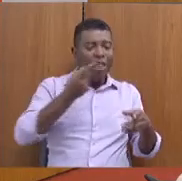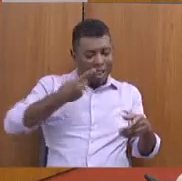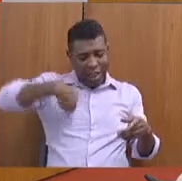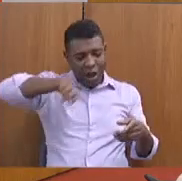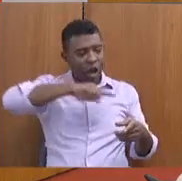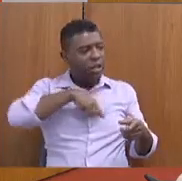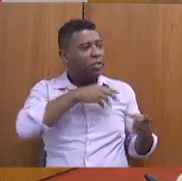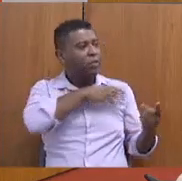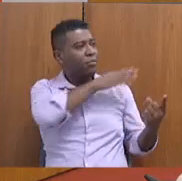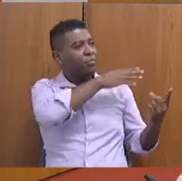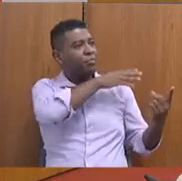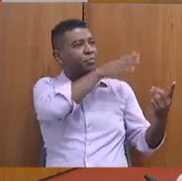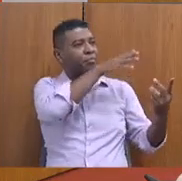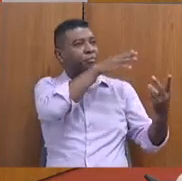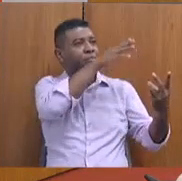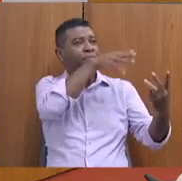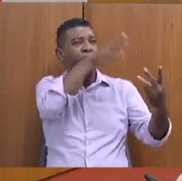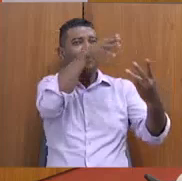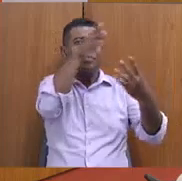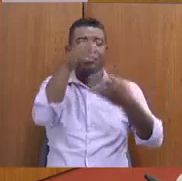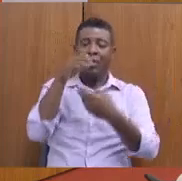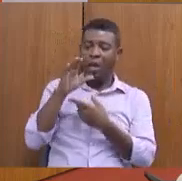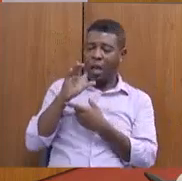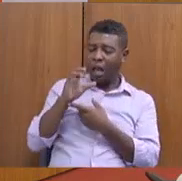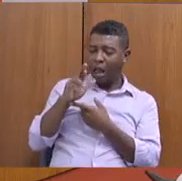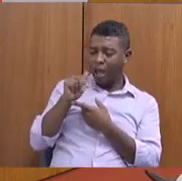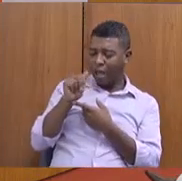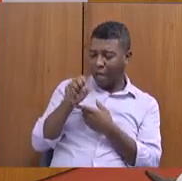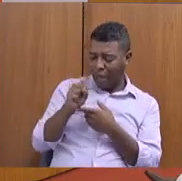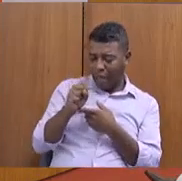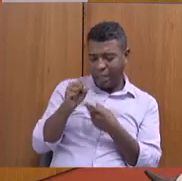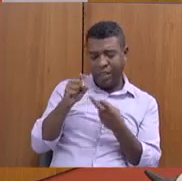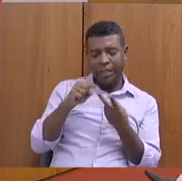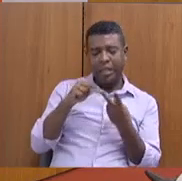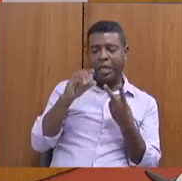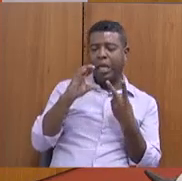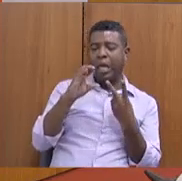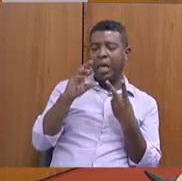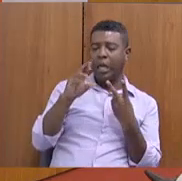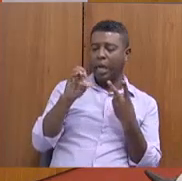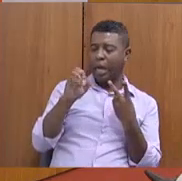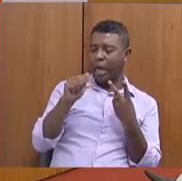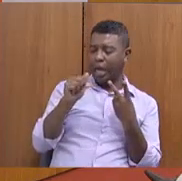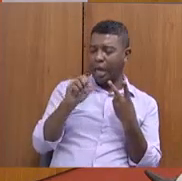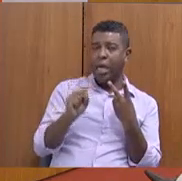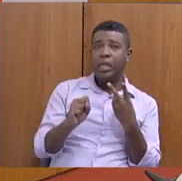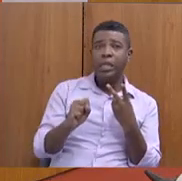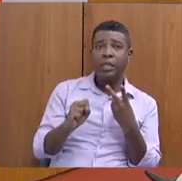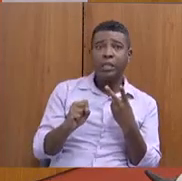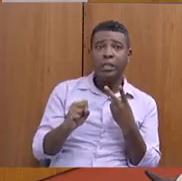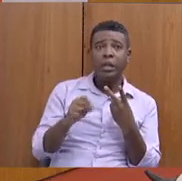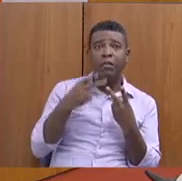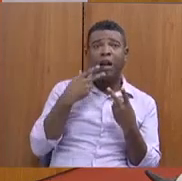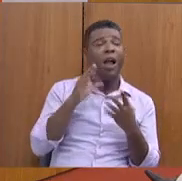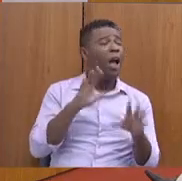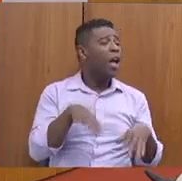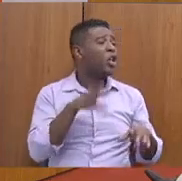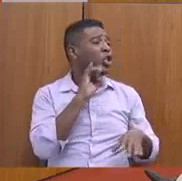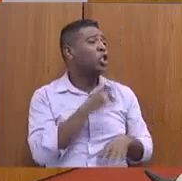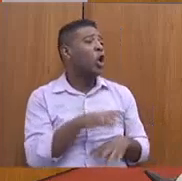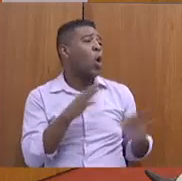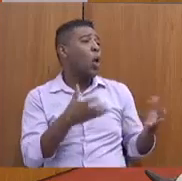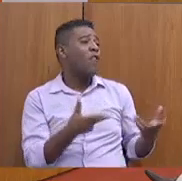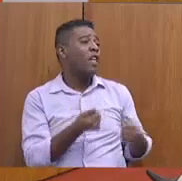CRAS, os CREAS, os Conselhos Tutelares têm questionado que não se vive só de qualificação profissional